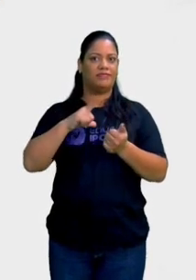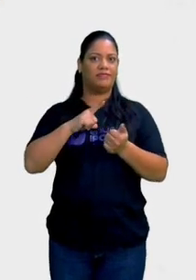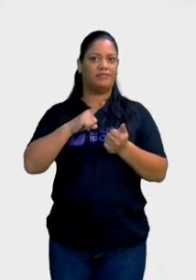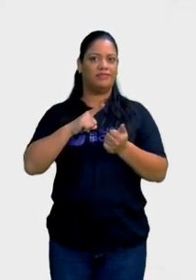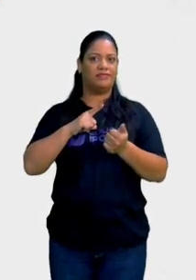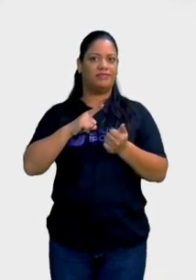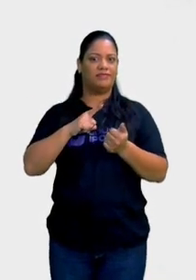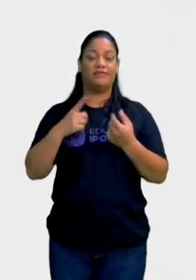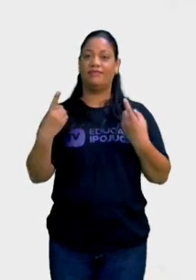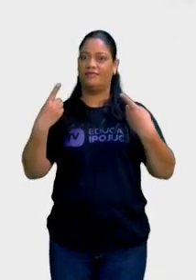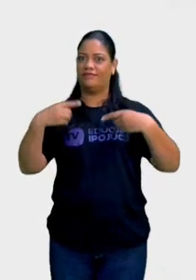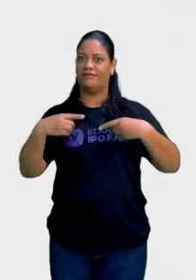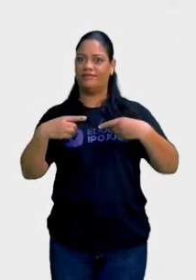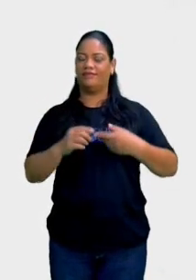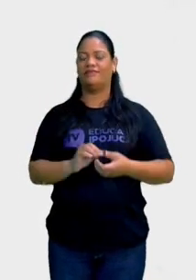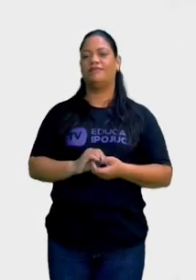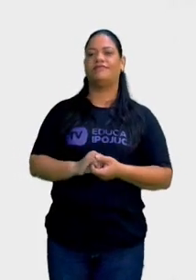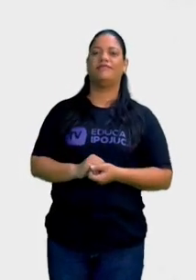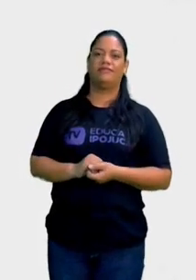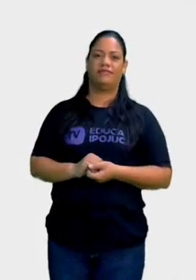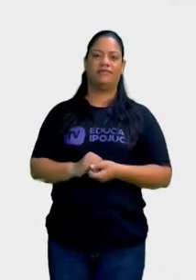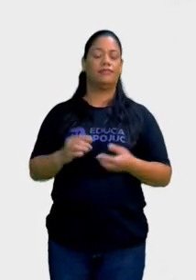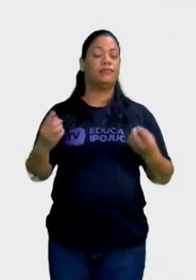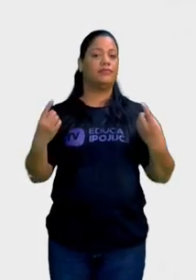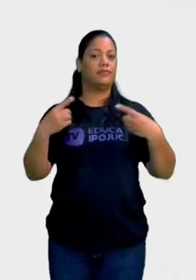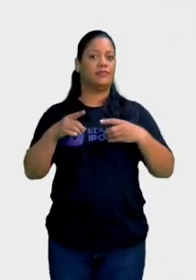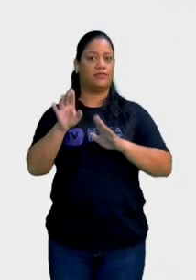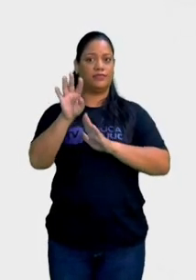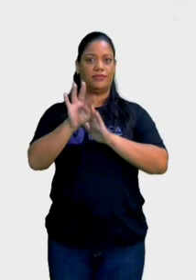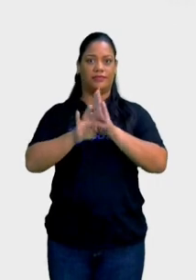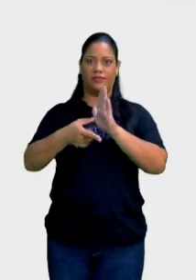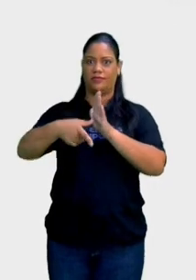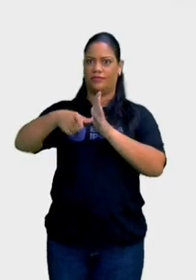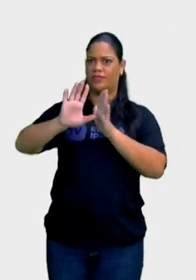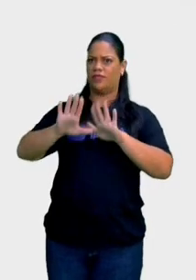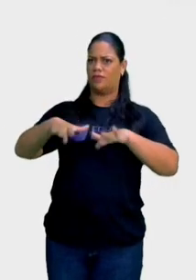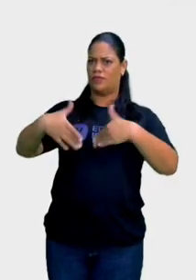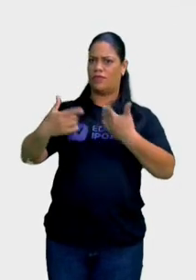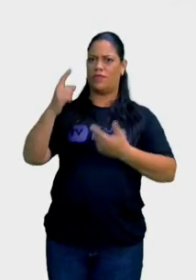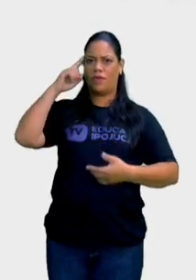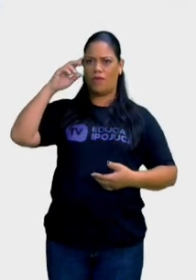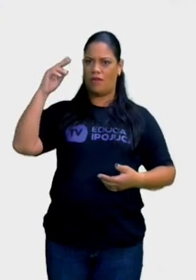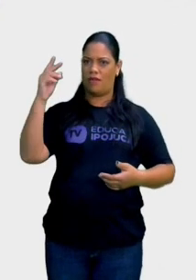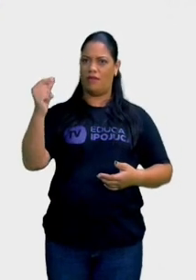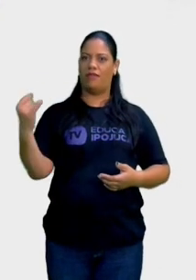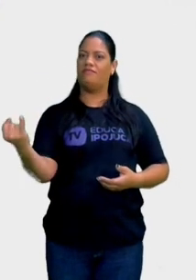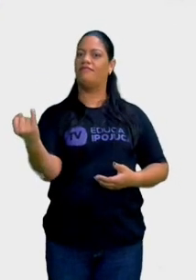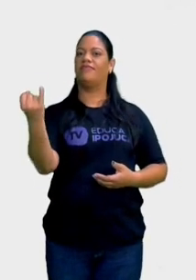Vamos para o desafio? No desafio, no texto anterior, qual é a ideia central?